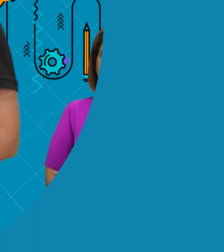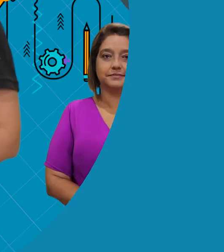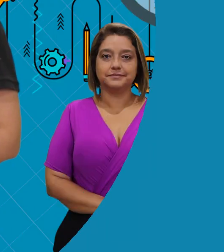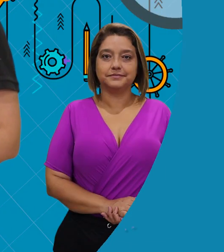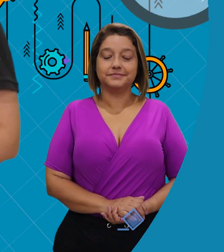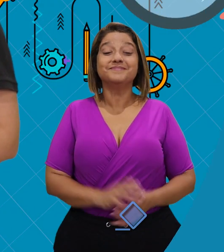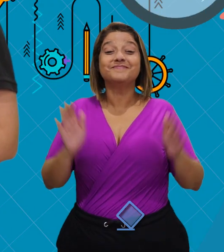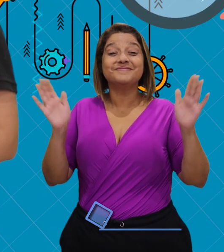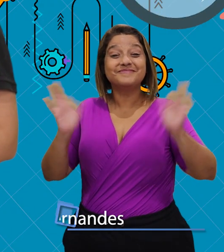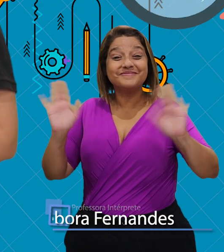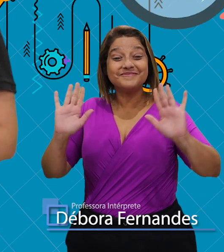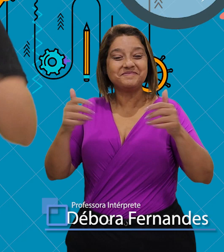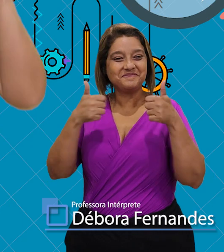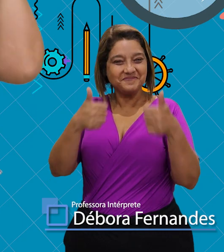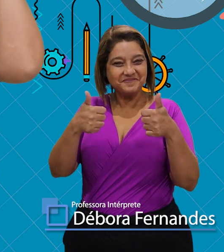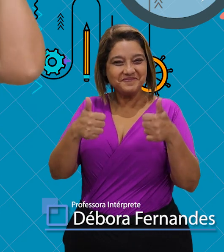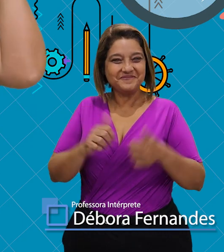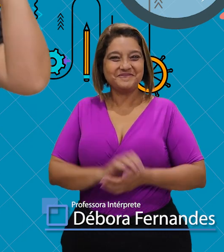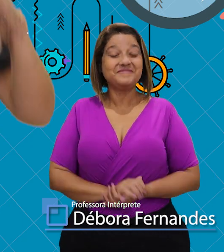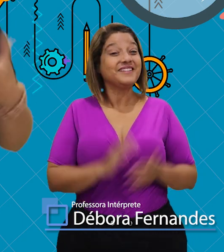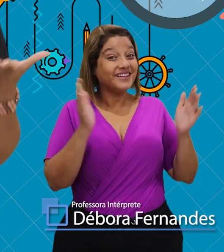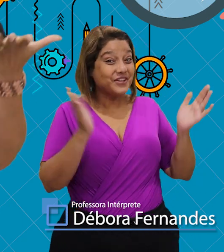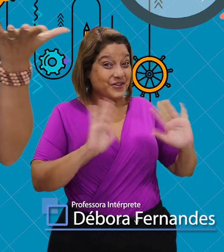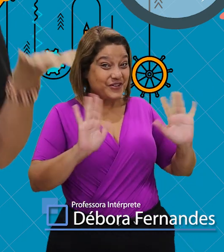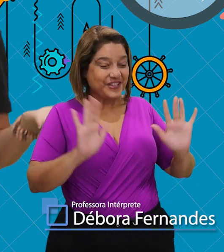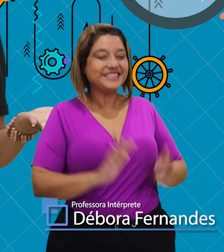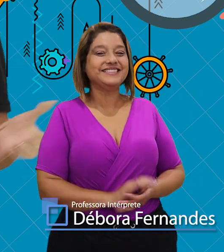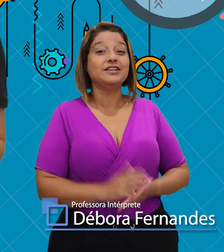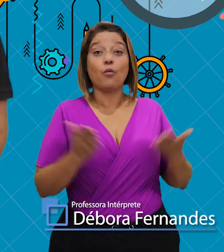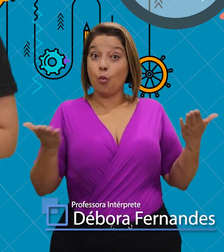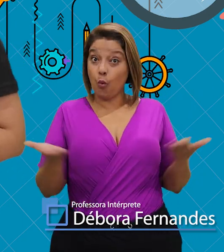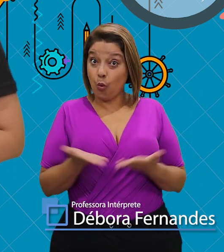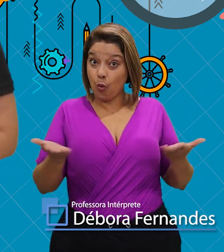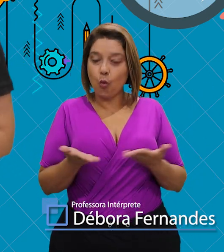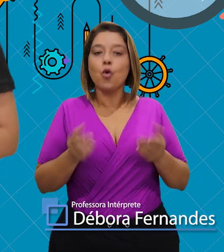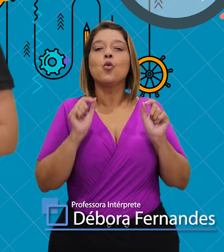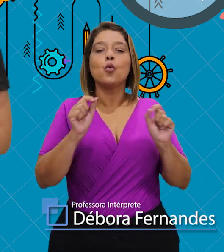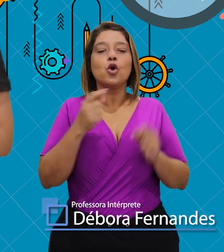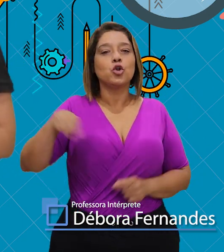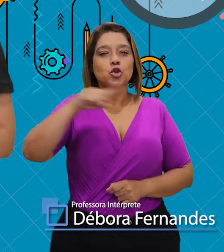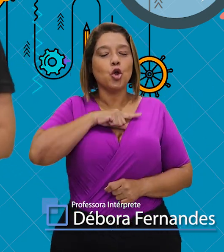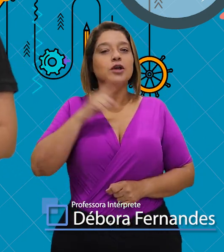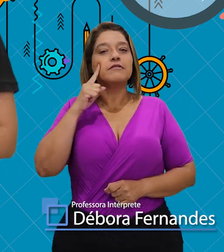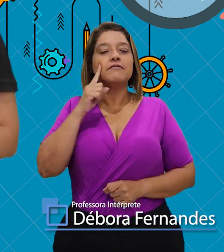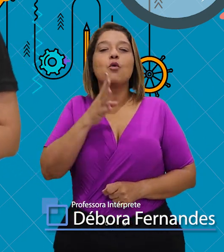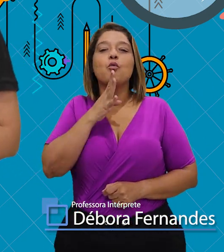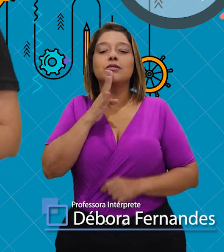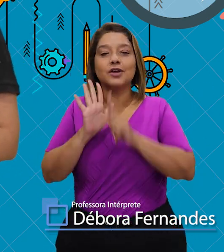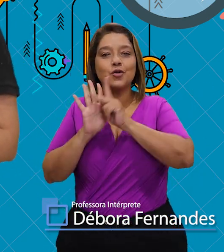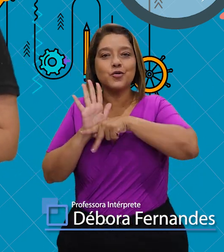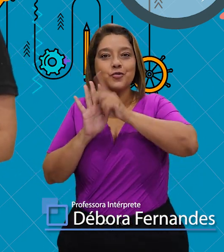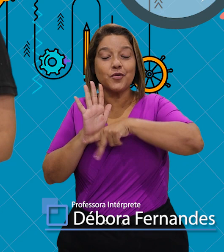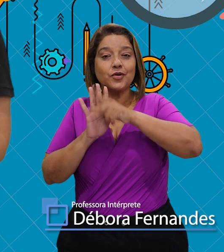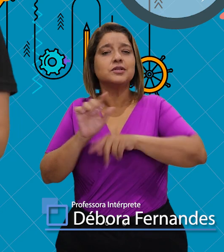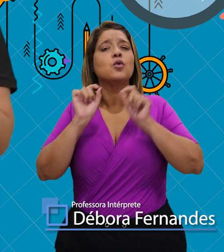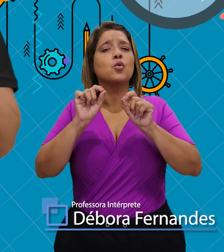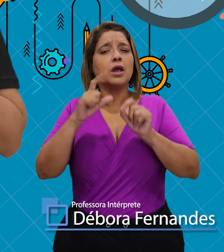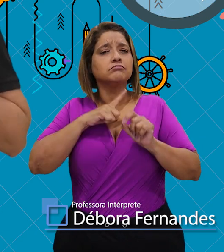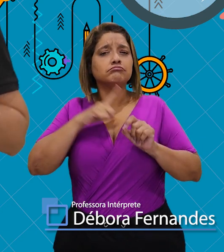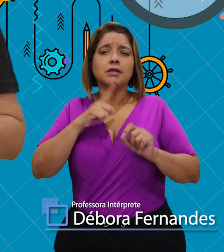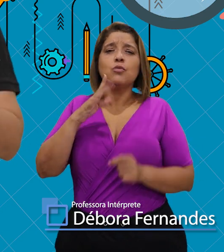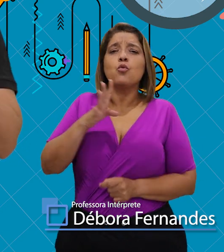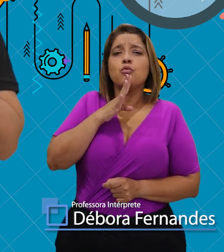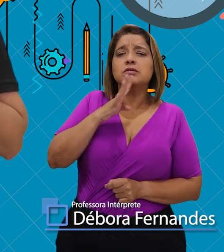Olá pessoal, tudo bem? Oi gente, hoje vamos acompanhar o projeto Jornada do Conhecimento